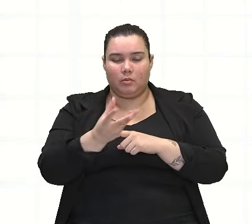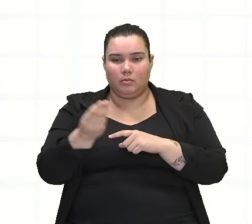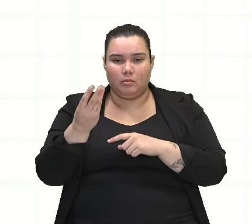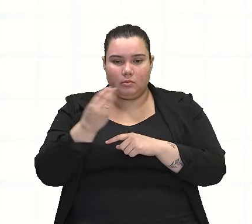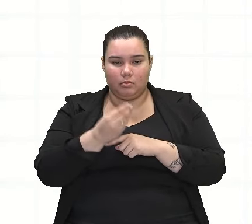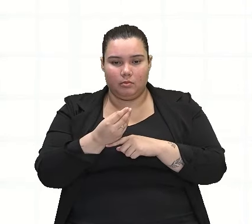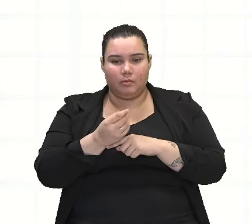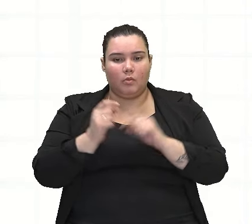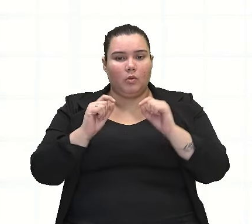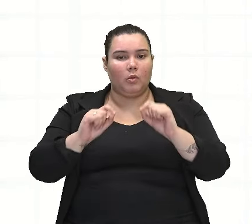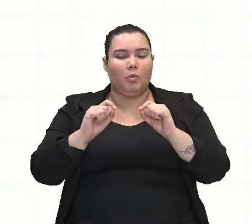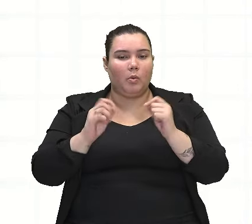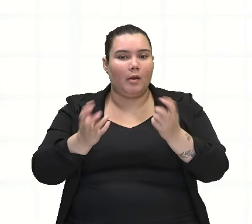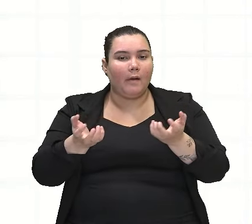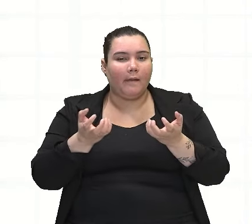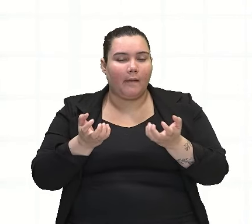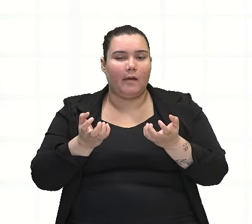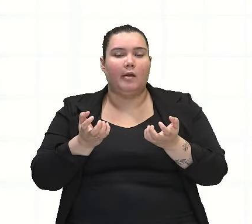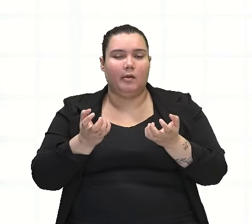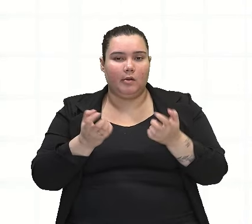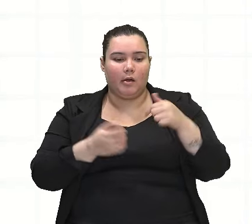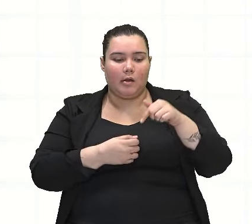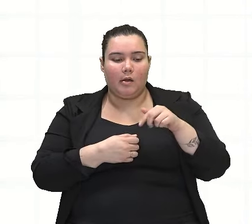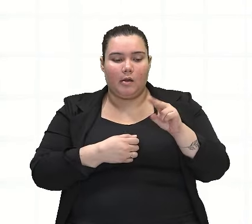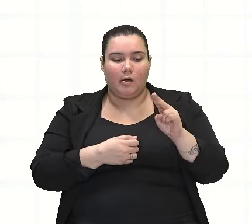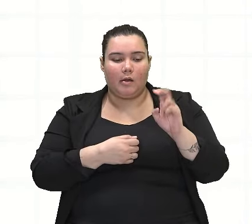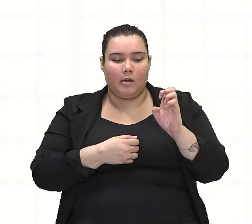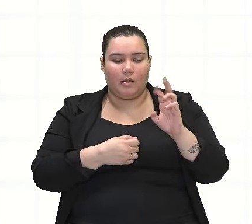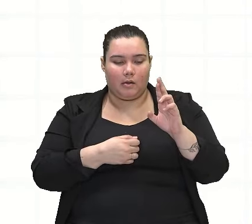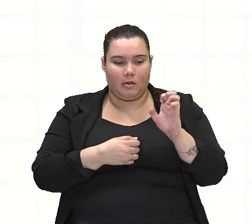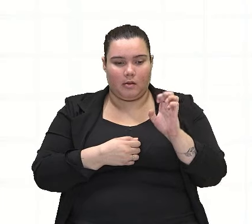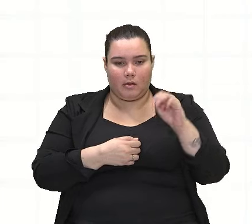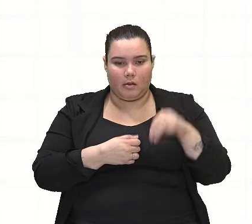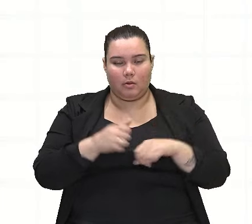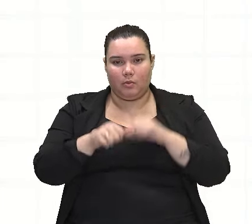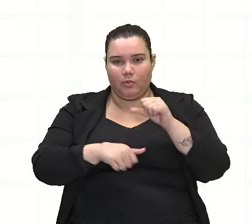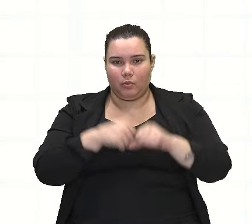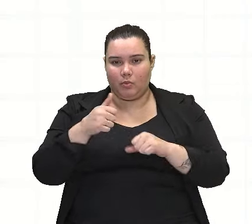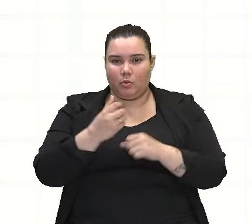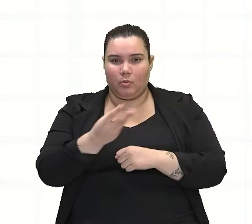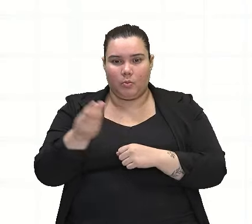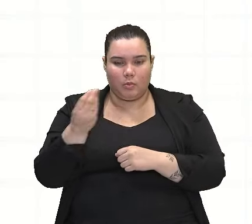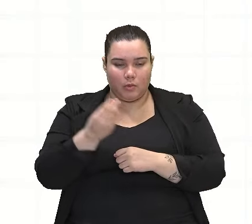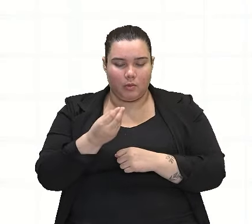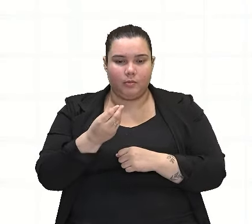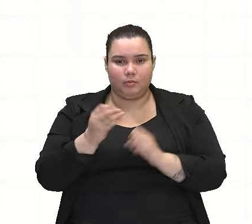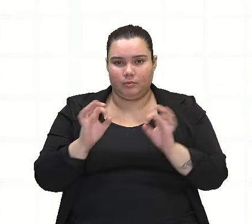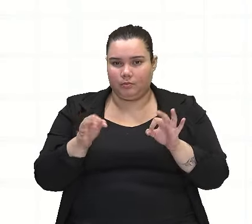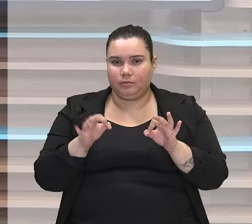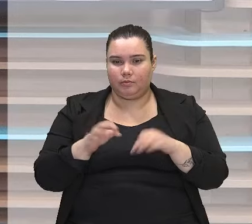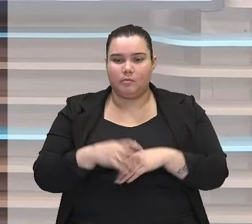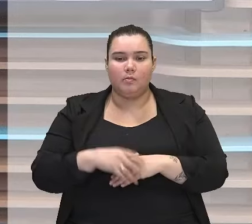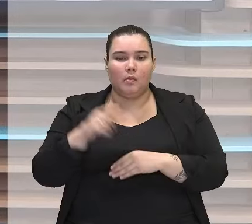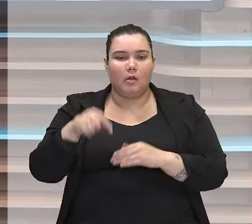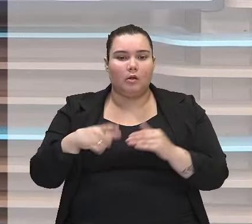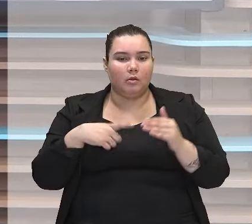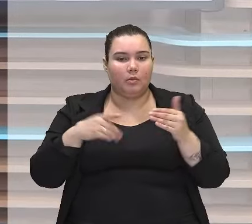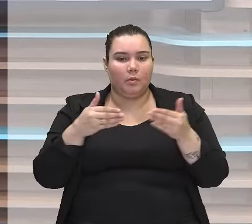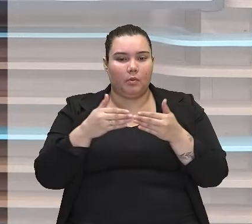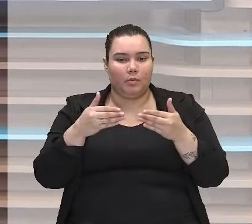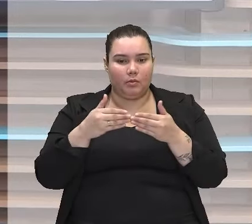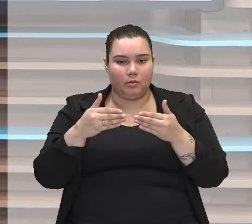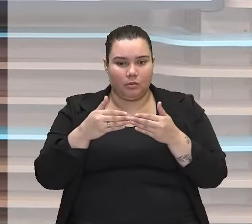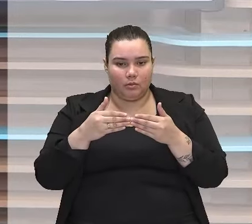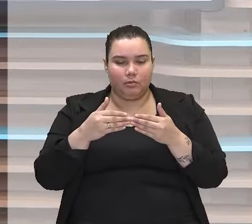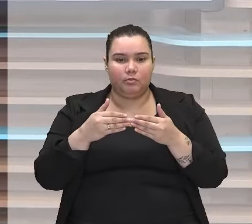querem? Certo? Então, percebam que aqui nós temos uma cilépse de número. Exatamente quando há uma concordância com